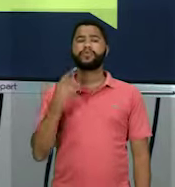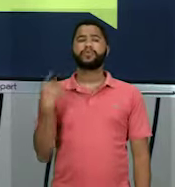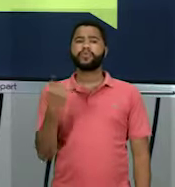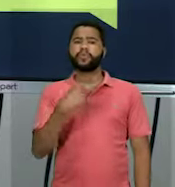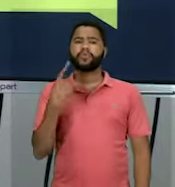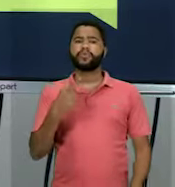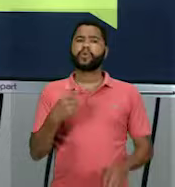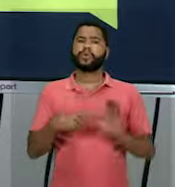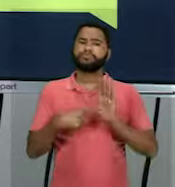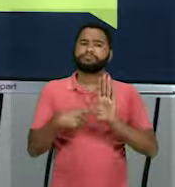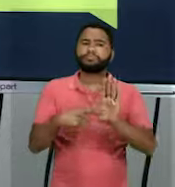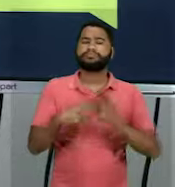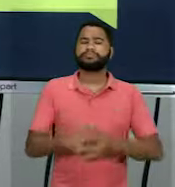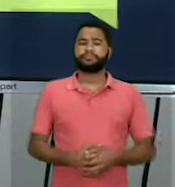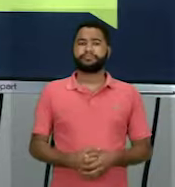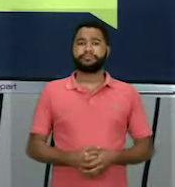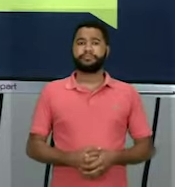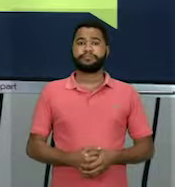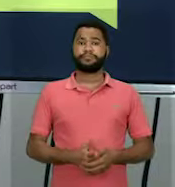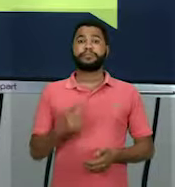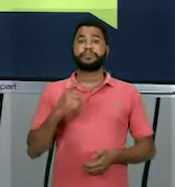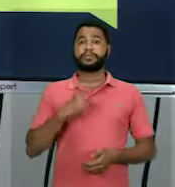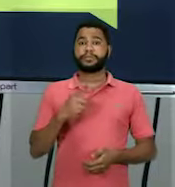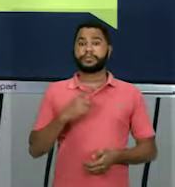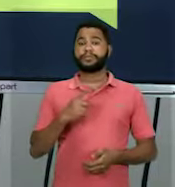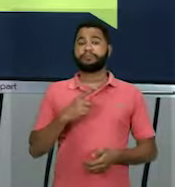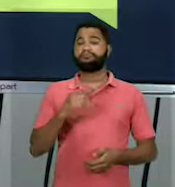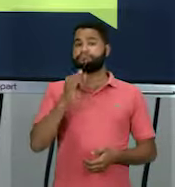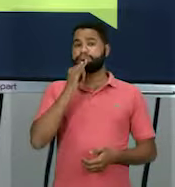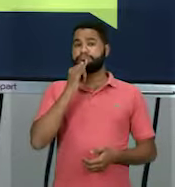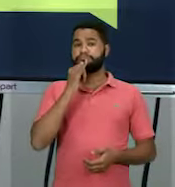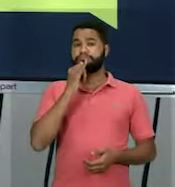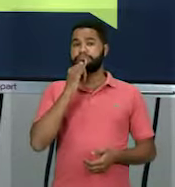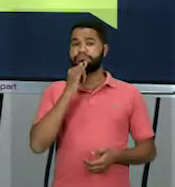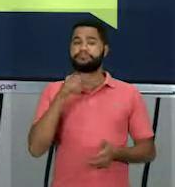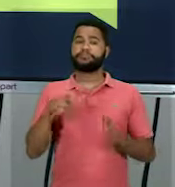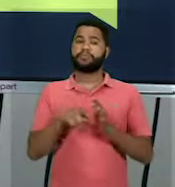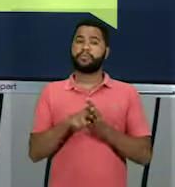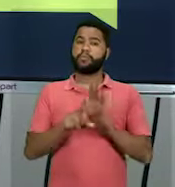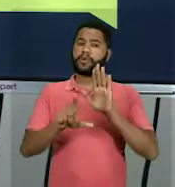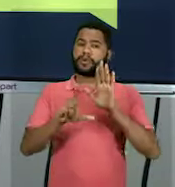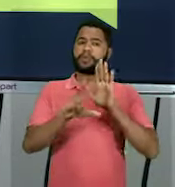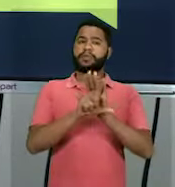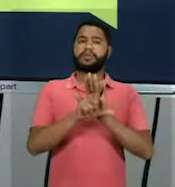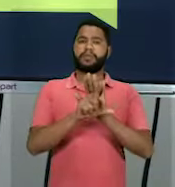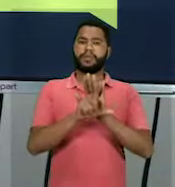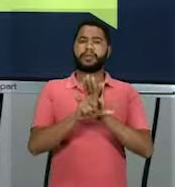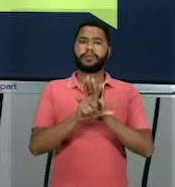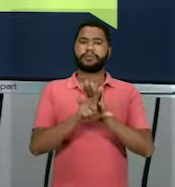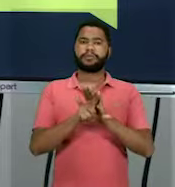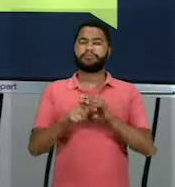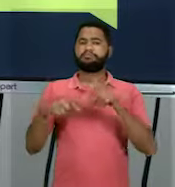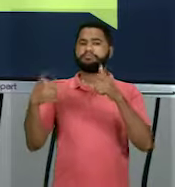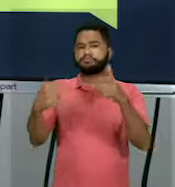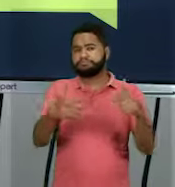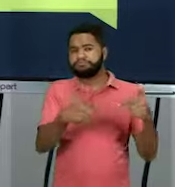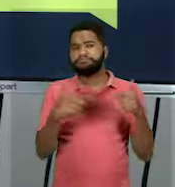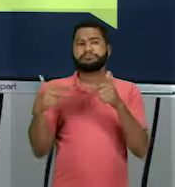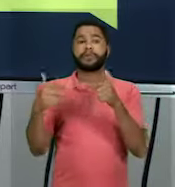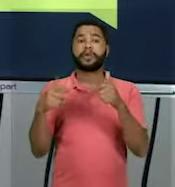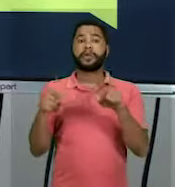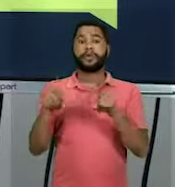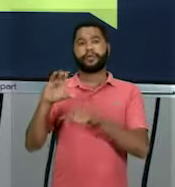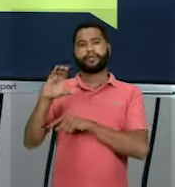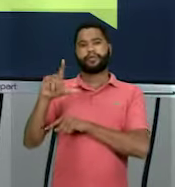reforçar. Nós temos aí a inserção das leis trabalhistas, é claro que a